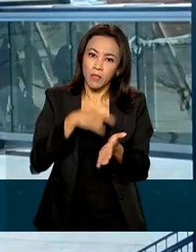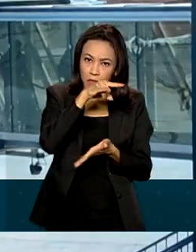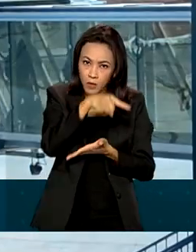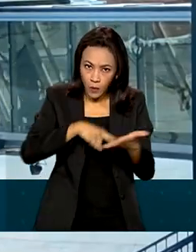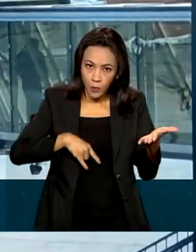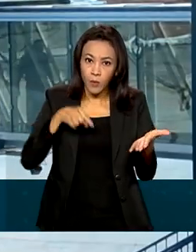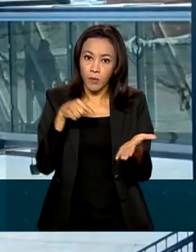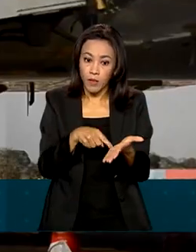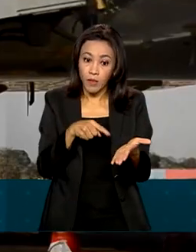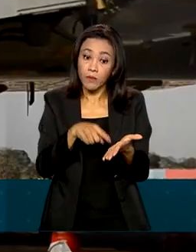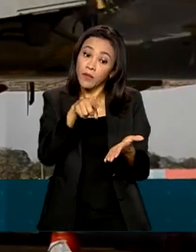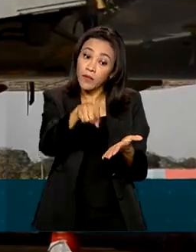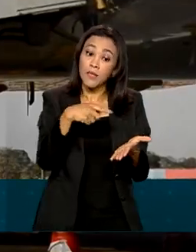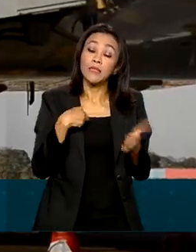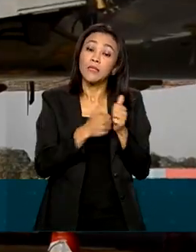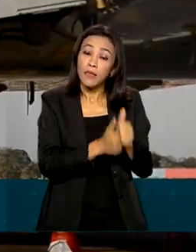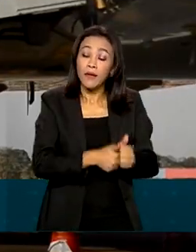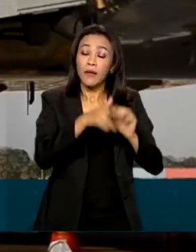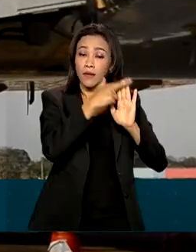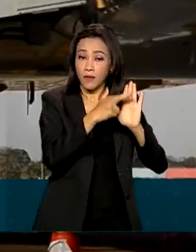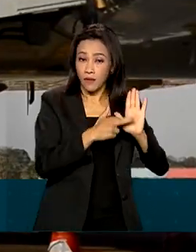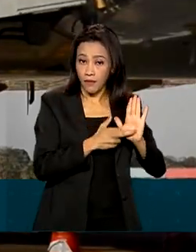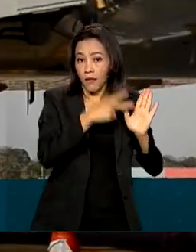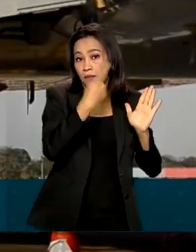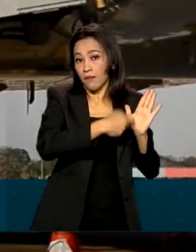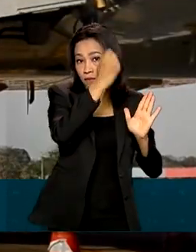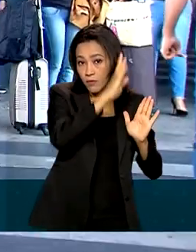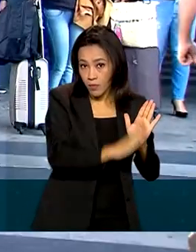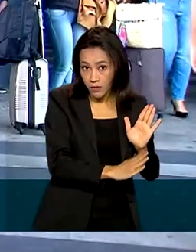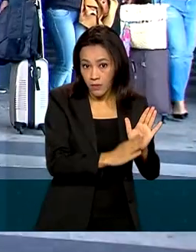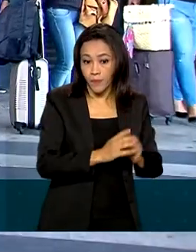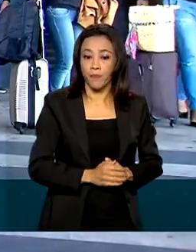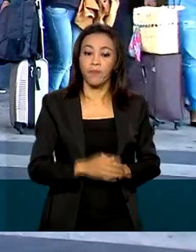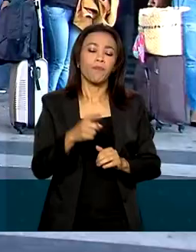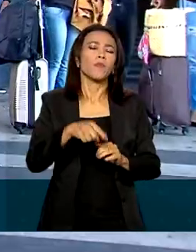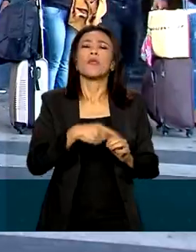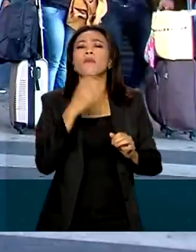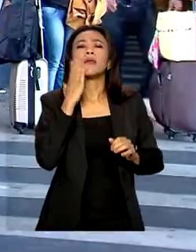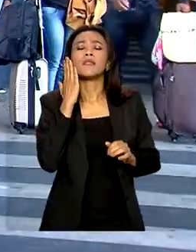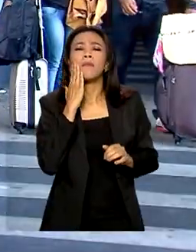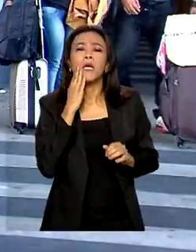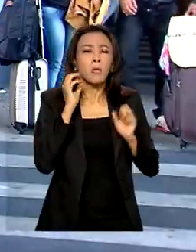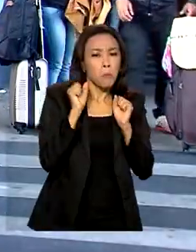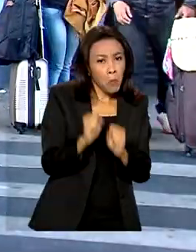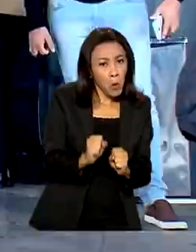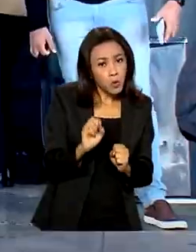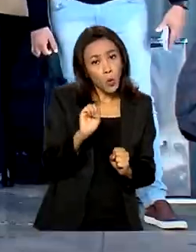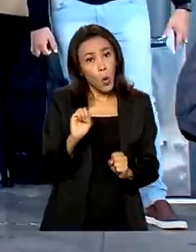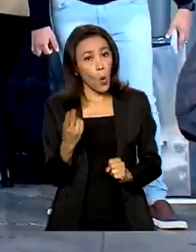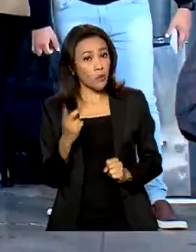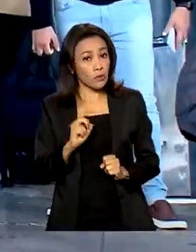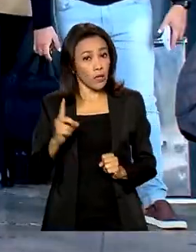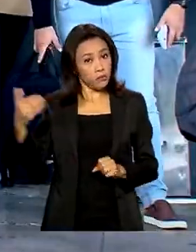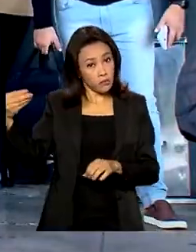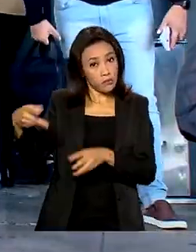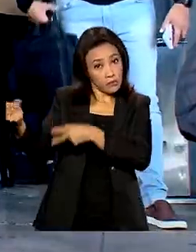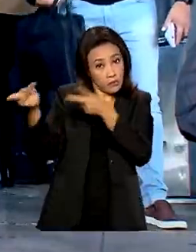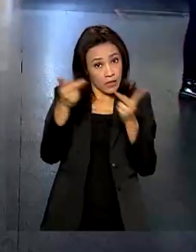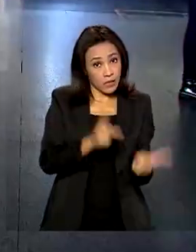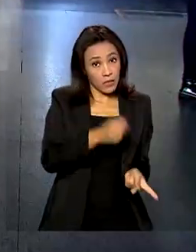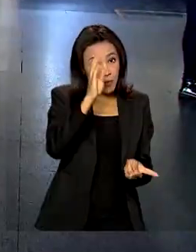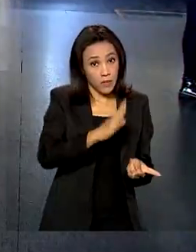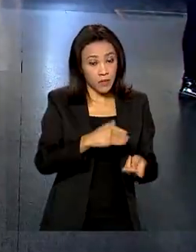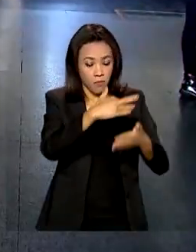origem e atendam aos requisitos sanitários brasileiros. A lista do que você pode ou não trazer na mala de viagem